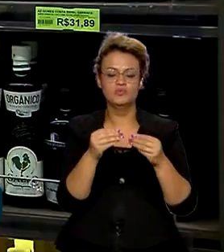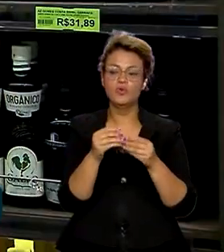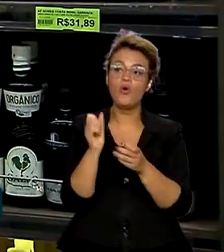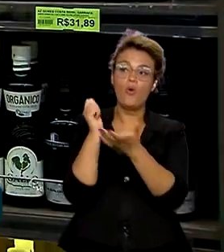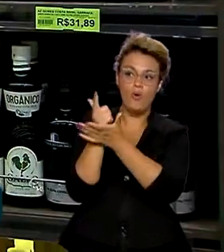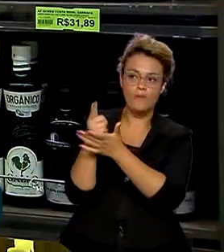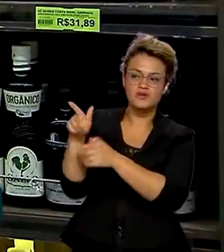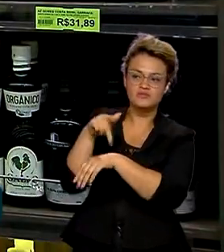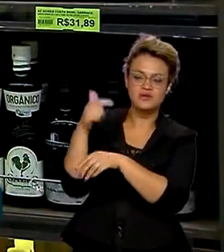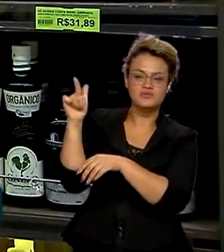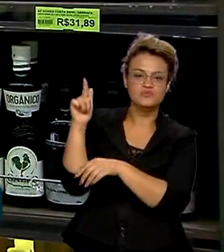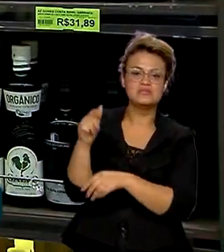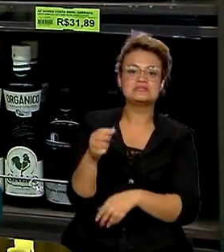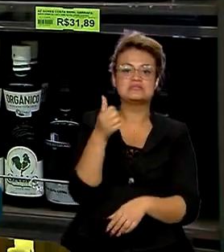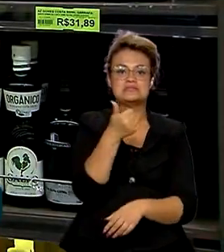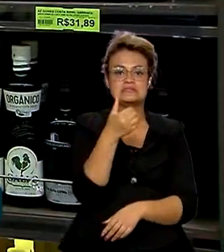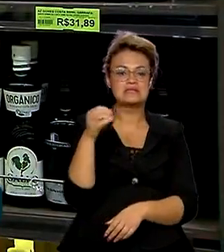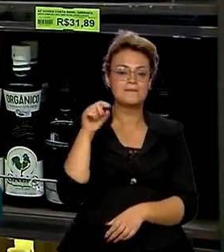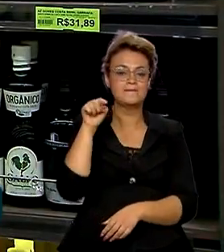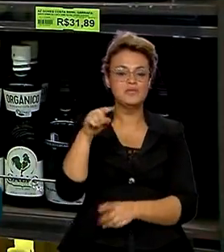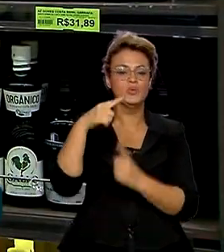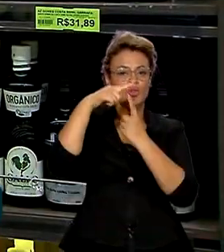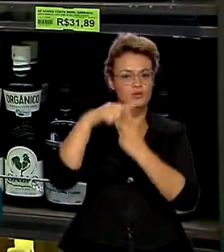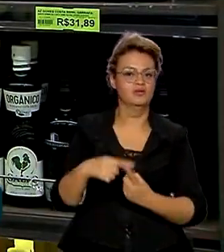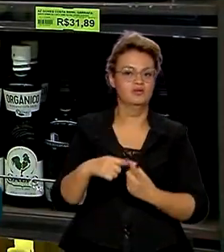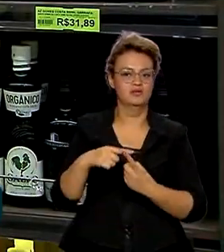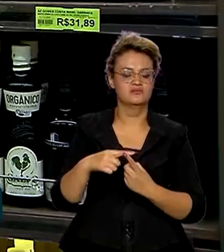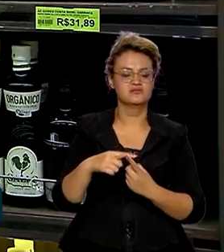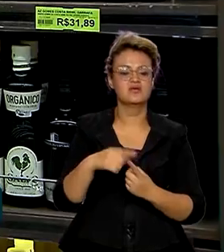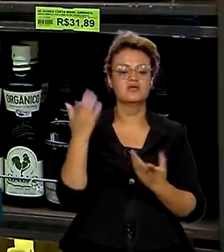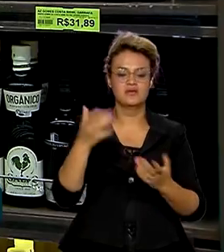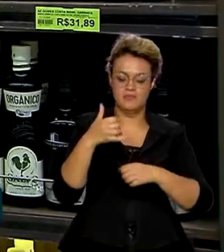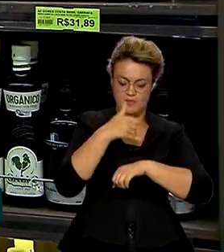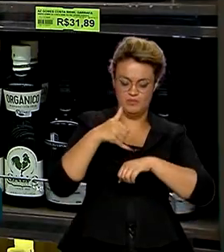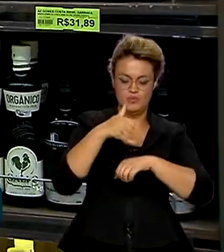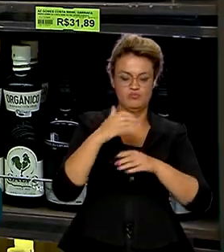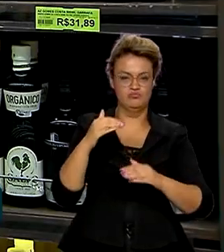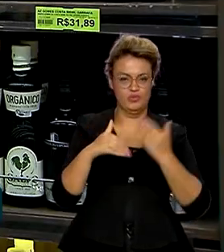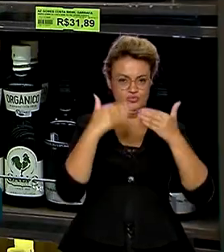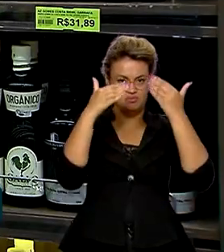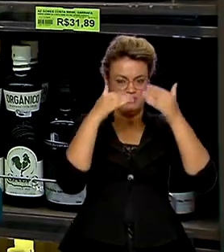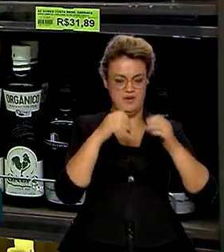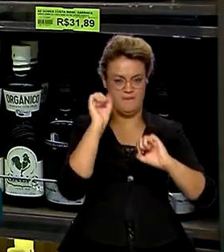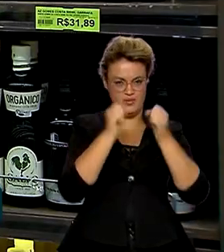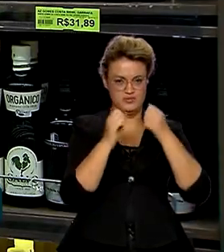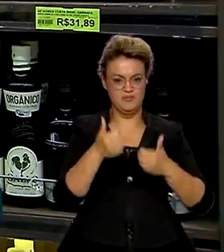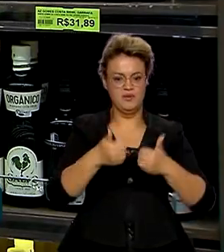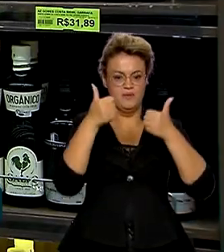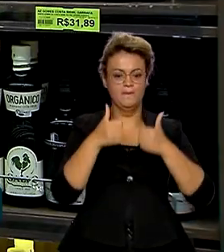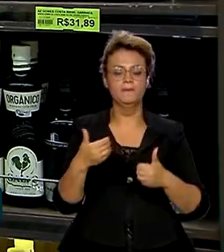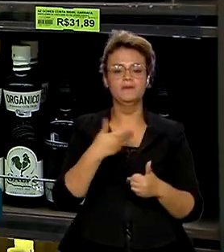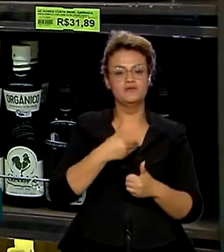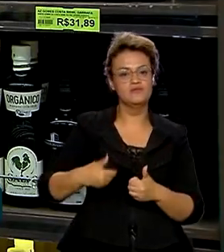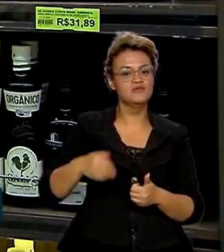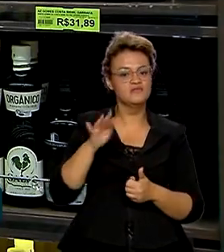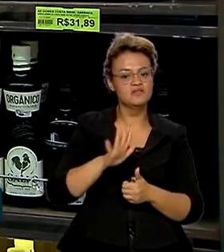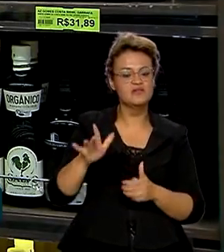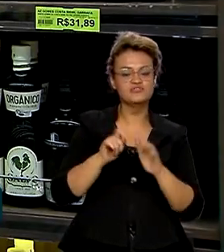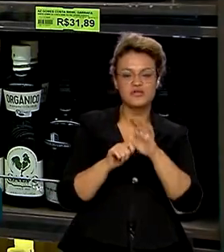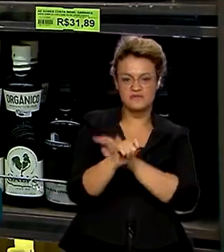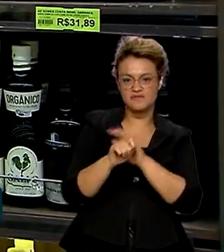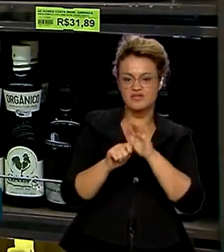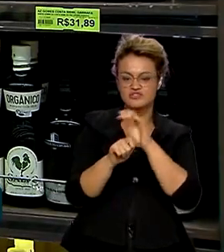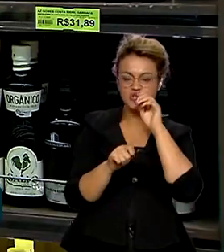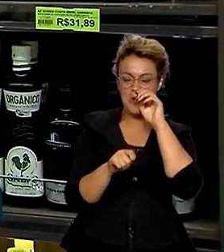países cerca de 100 mil toneladas por ano. E para aumentar a produção interna, o governo federal já começa a investir